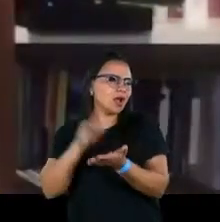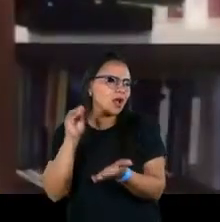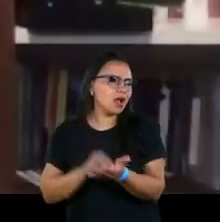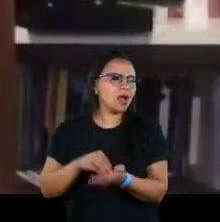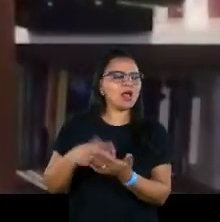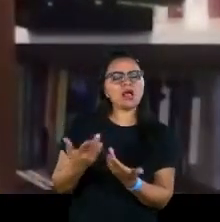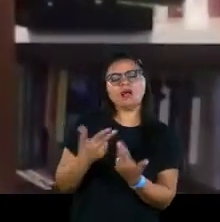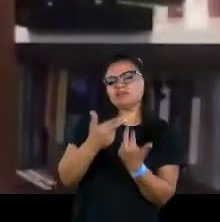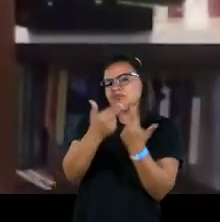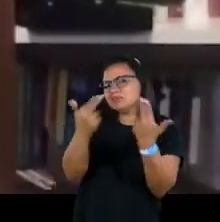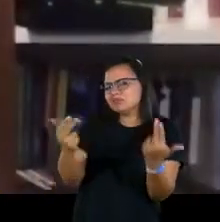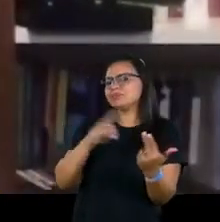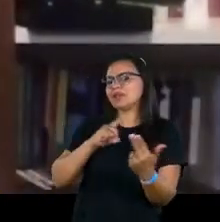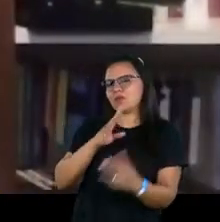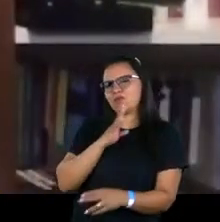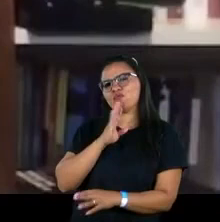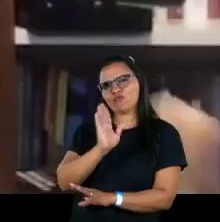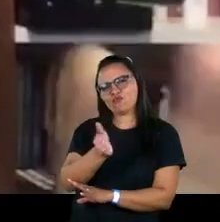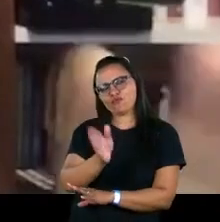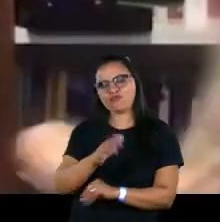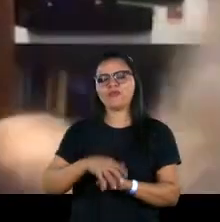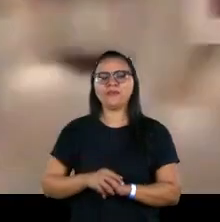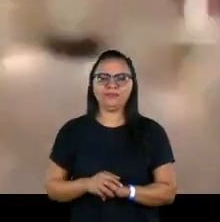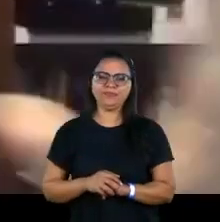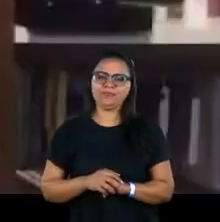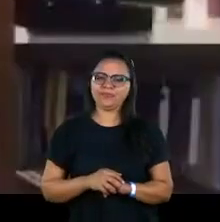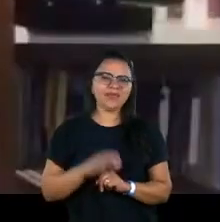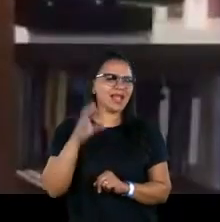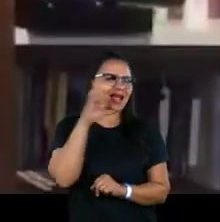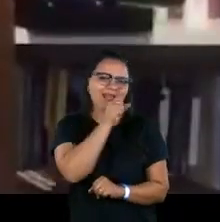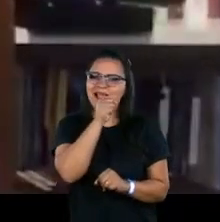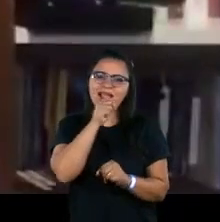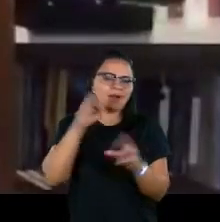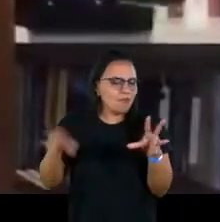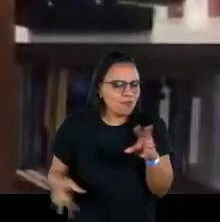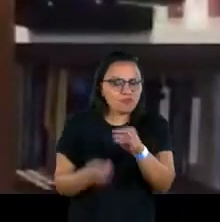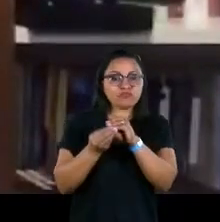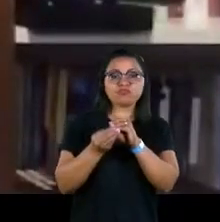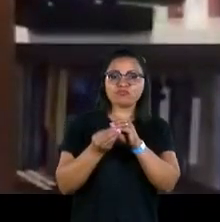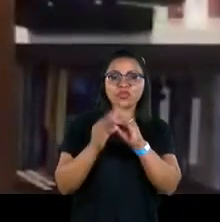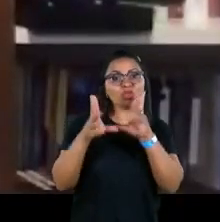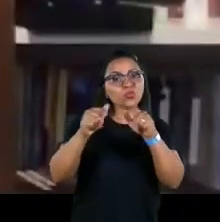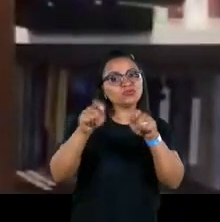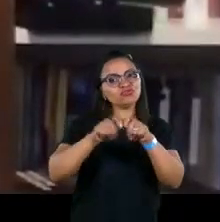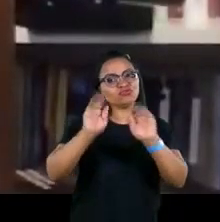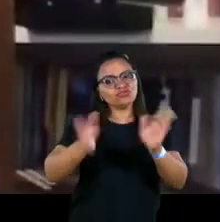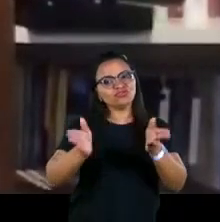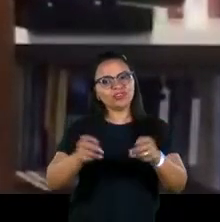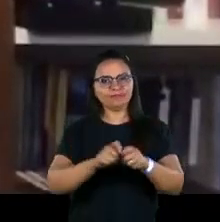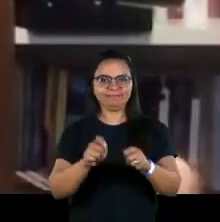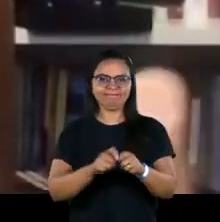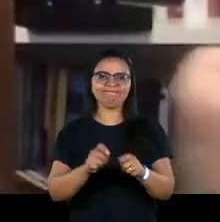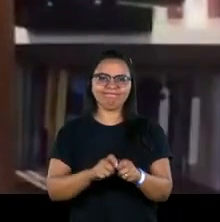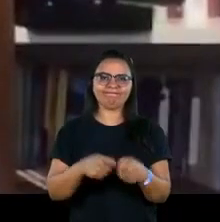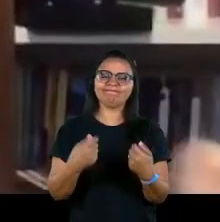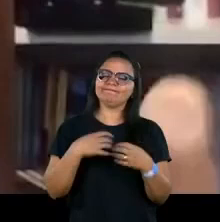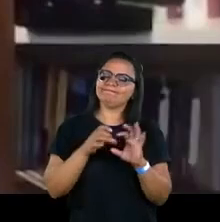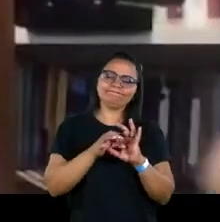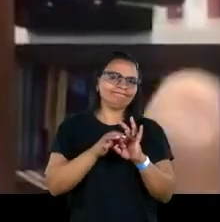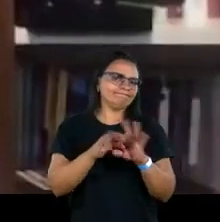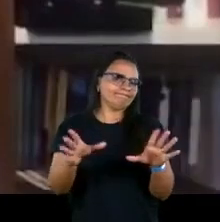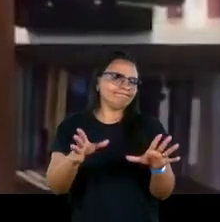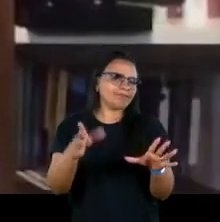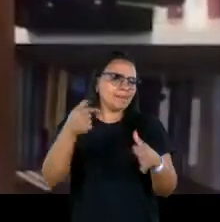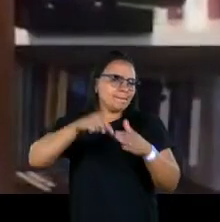das carências todas que nós temos conhecimento. Isso muito rapidamente é resumo daquilo que nós atuamos e estamos dispostos